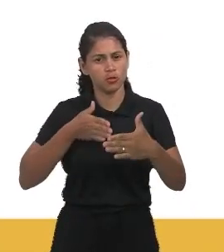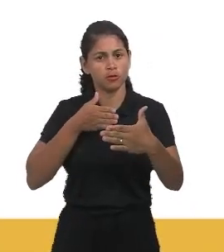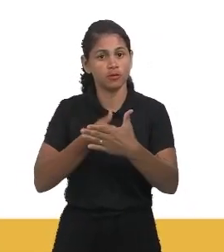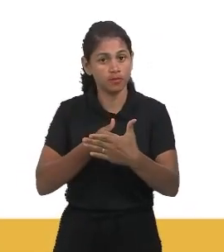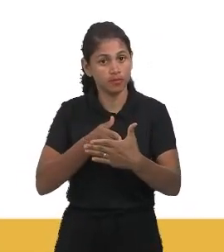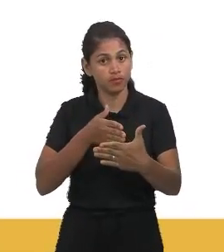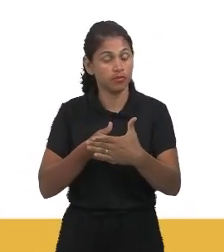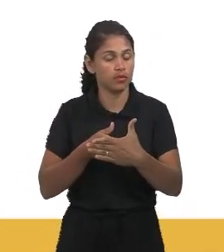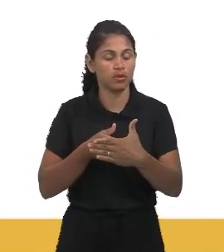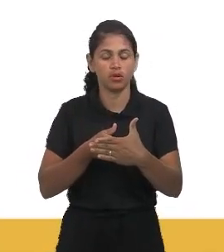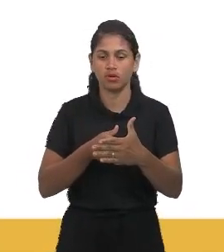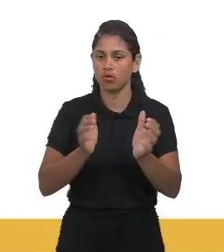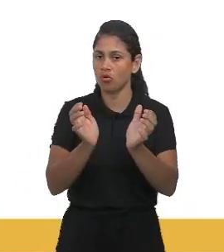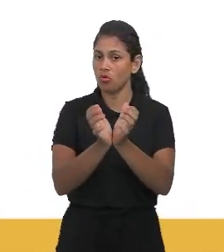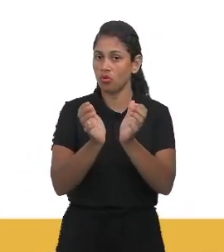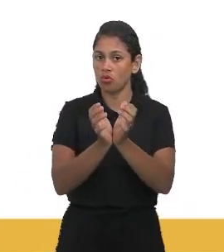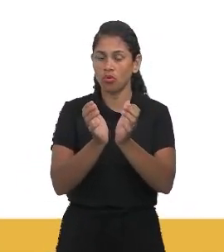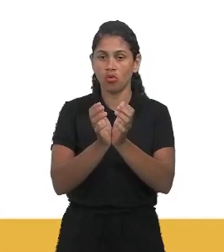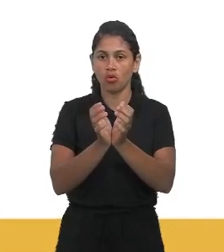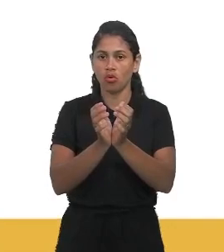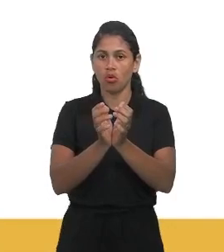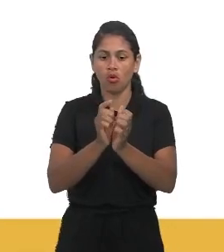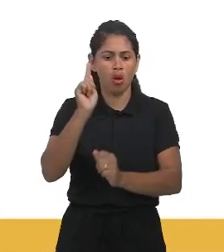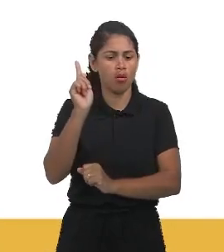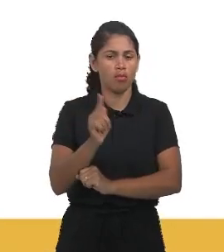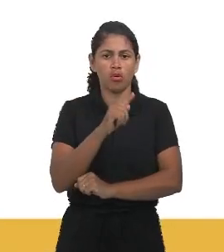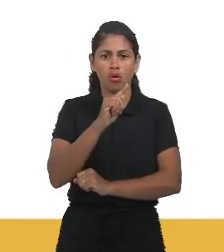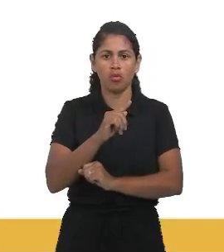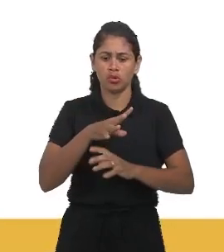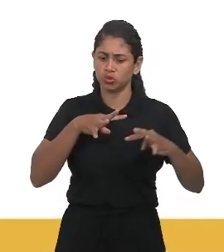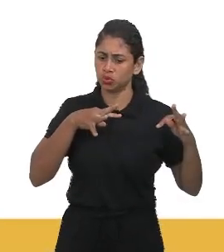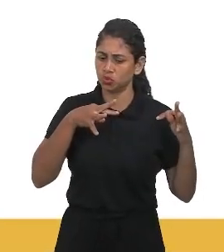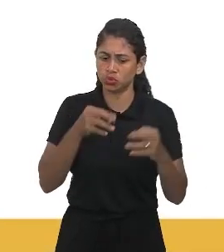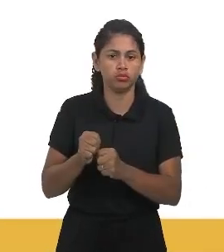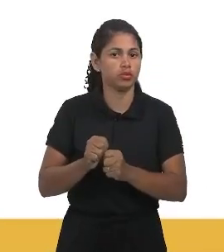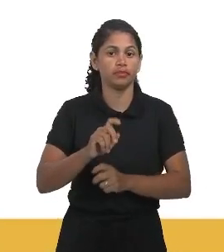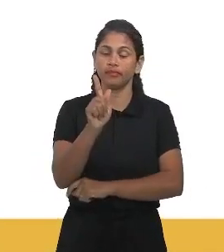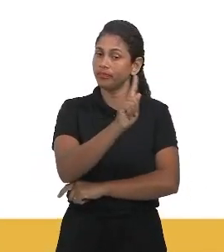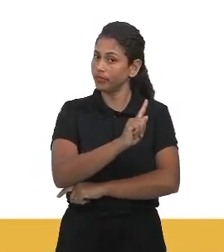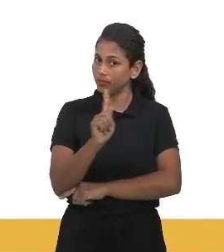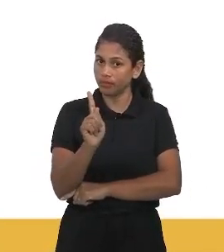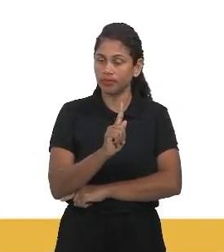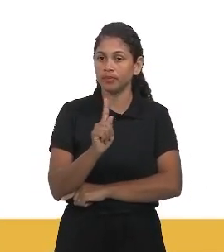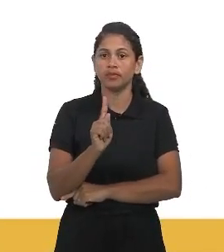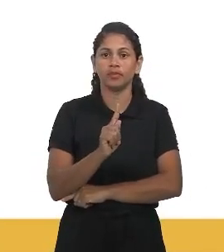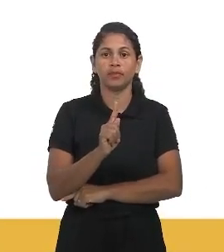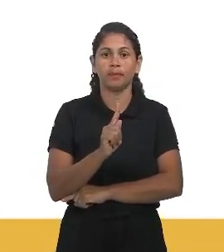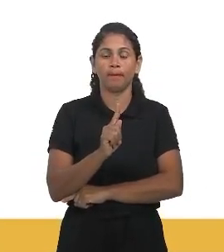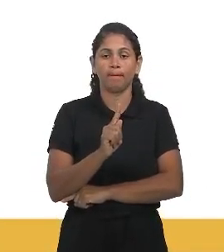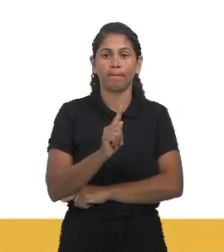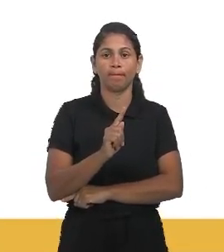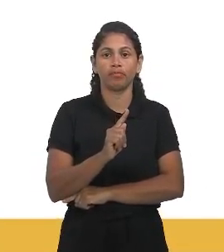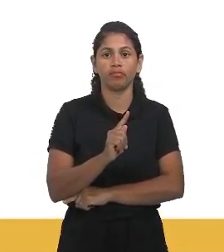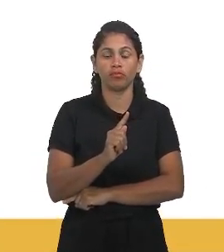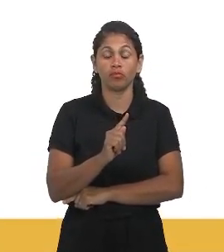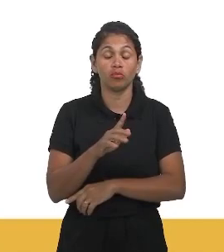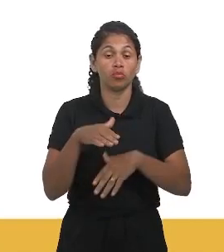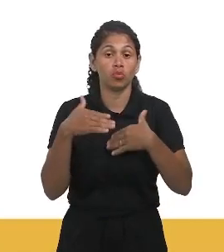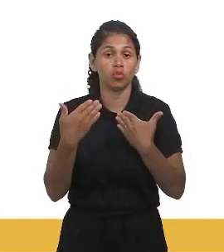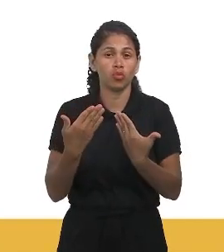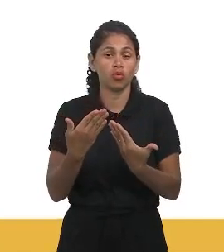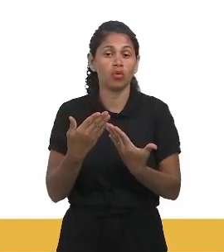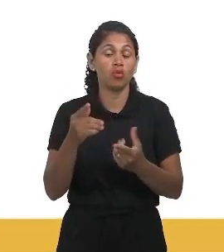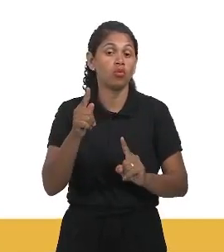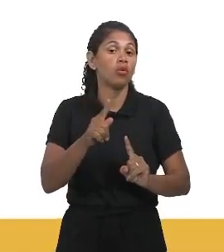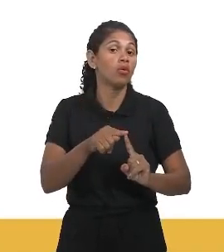não foram completamente proibidos no Brasil. Isso tinha uma intenção. Então, qual era a intenção? Por que a ditadura